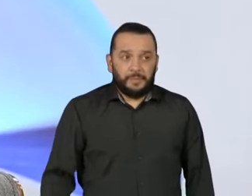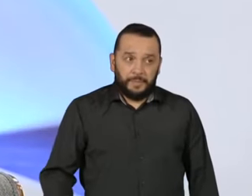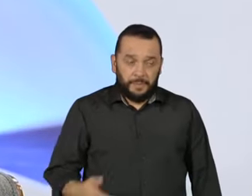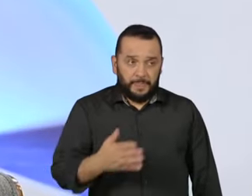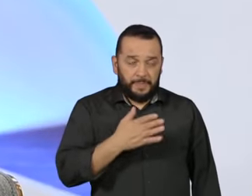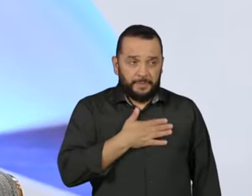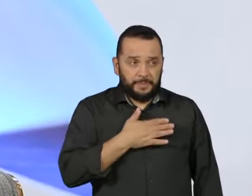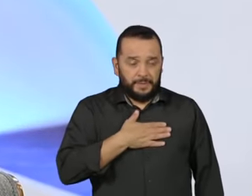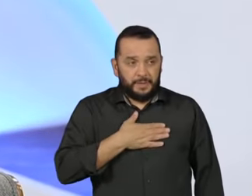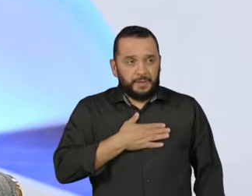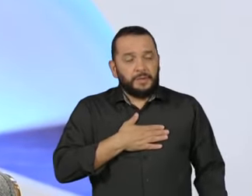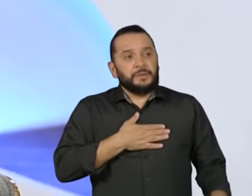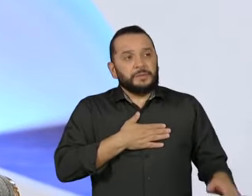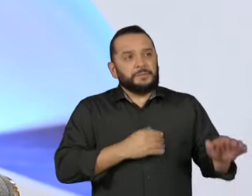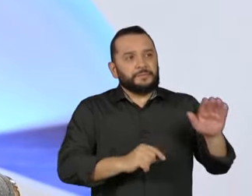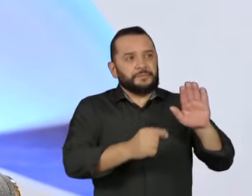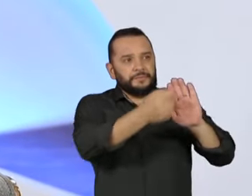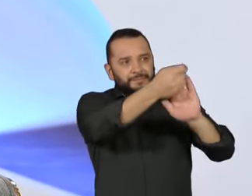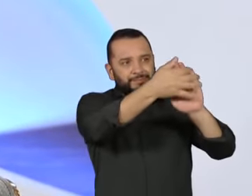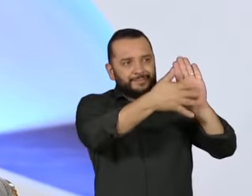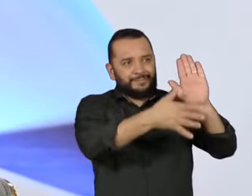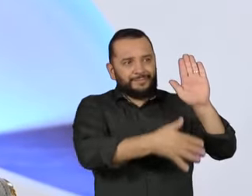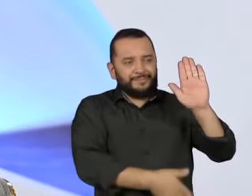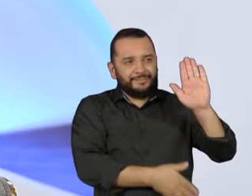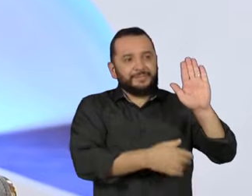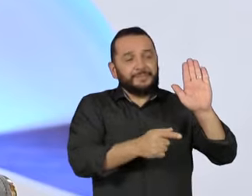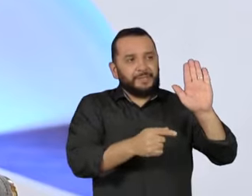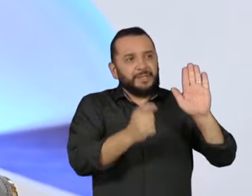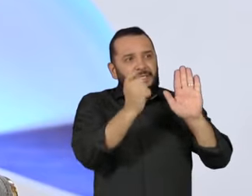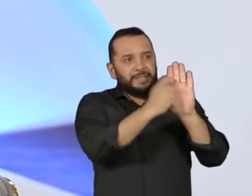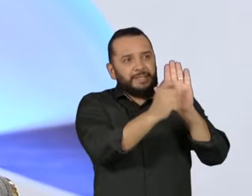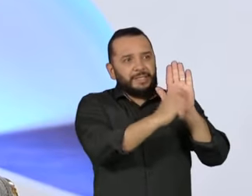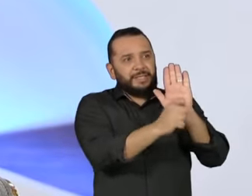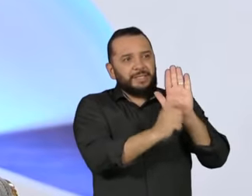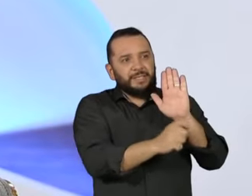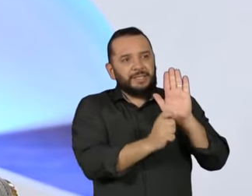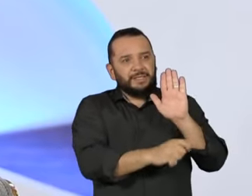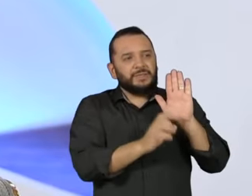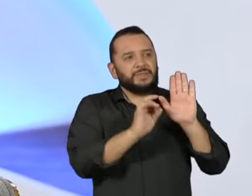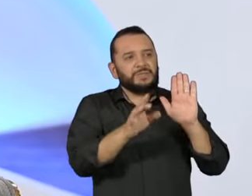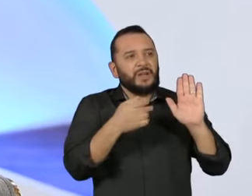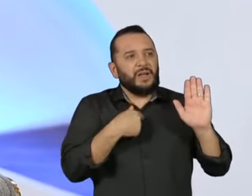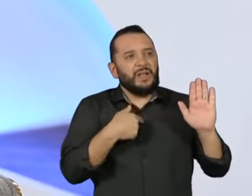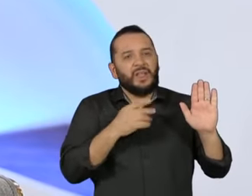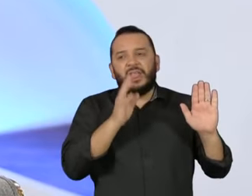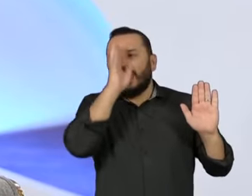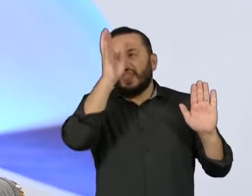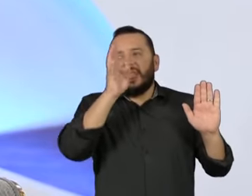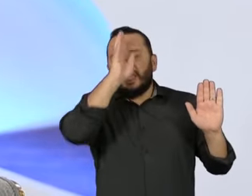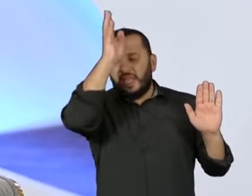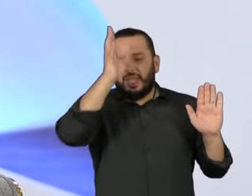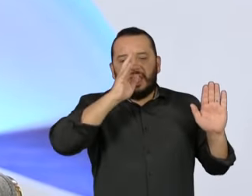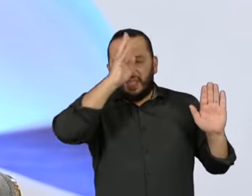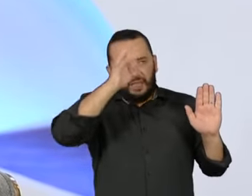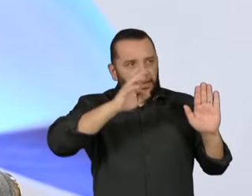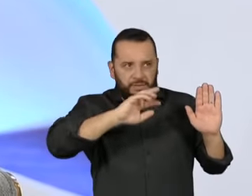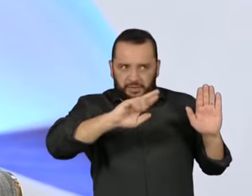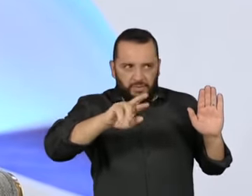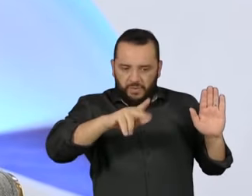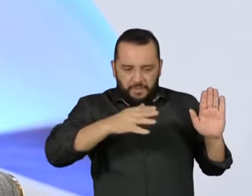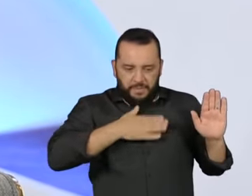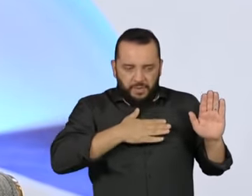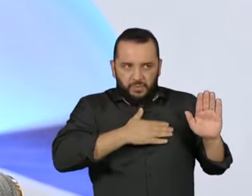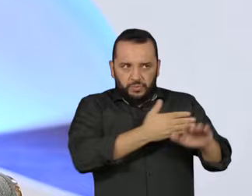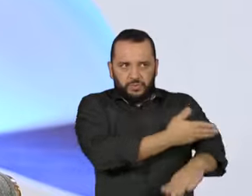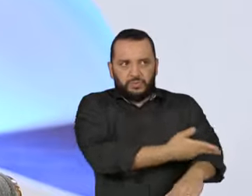não estava escrito nada que fulanizasse, porque não é muito o meu costume. Nunca foi, né? Assim, eu